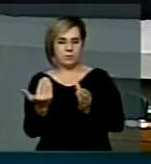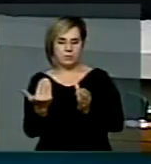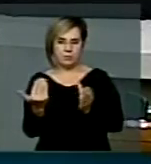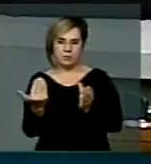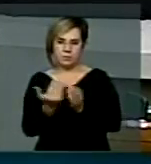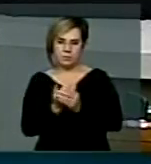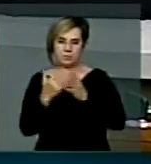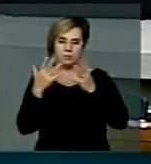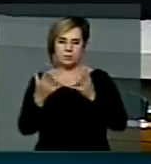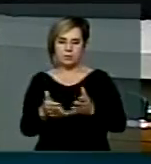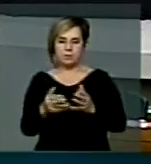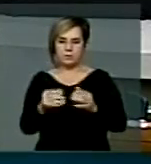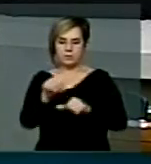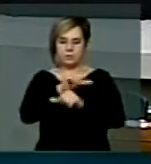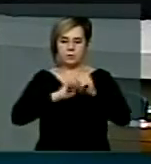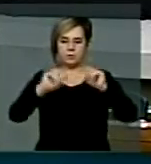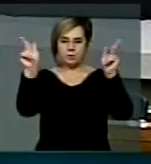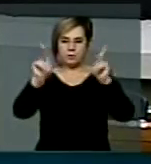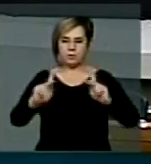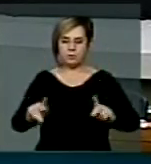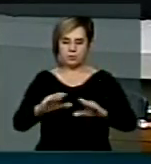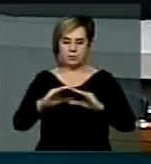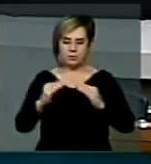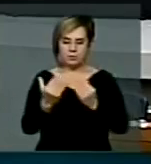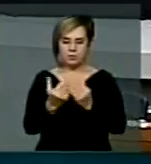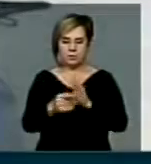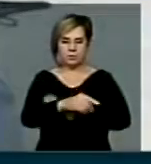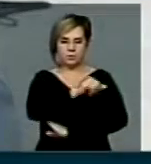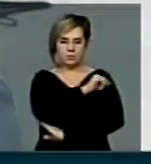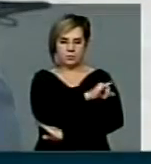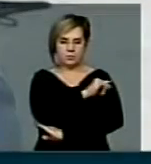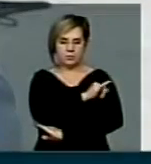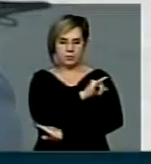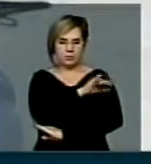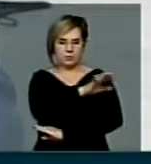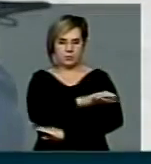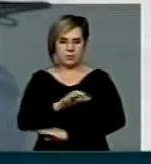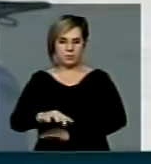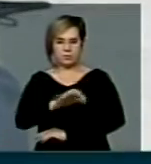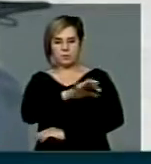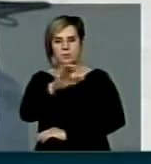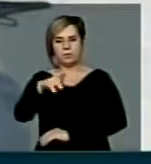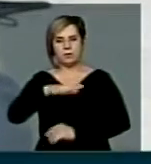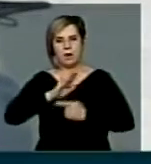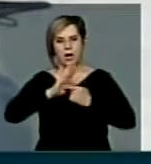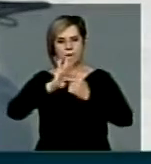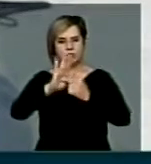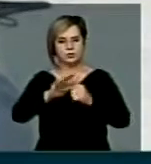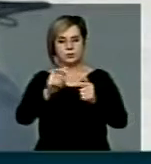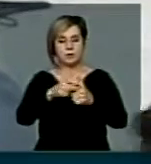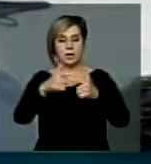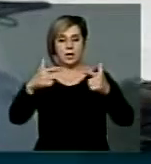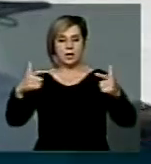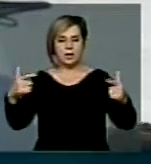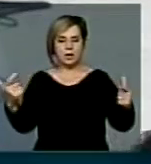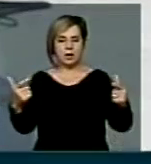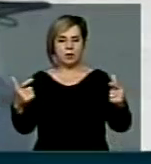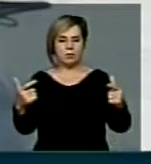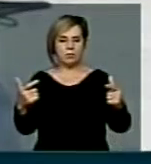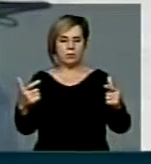comunidades no estado do Rio de Janeiro tem contribuído para o aumento de ações de